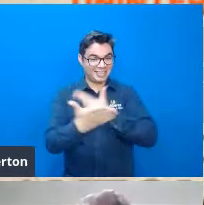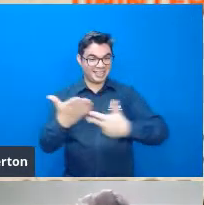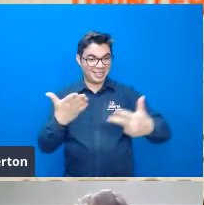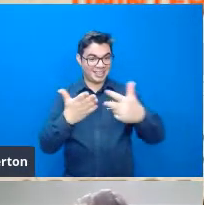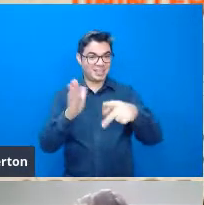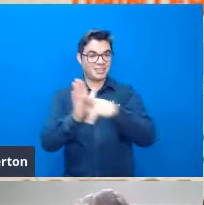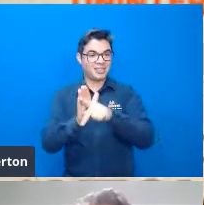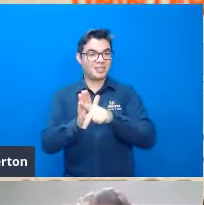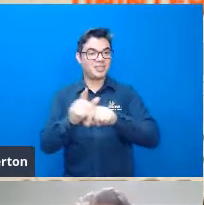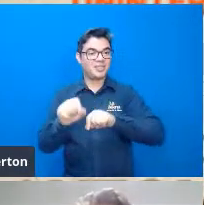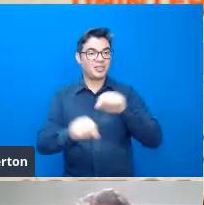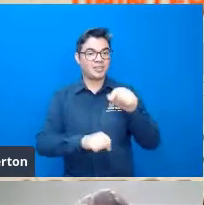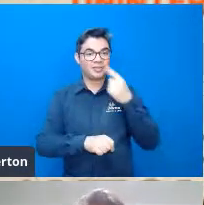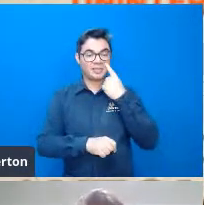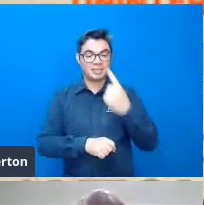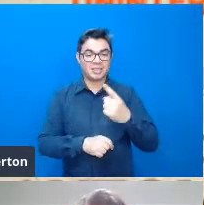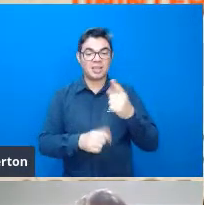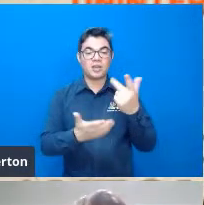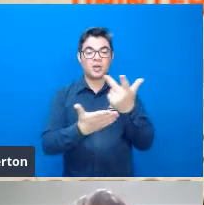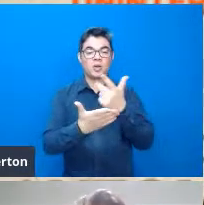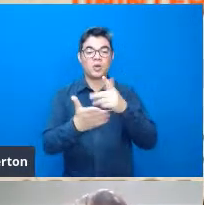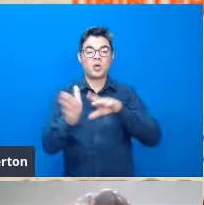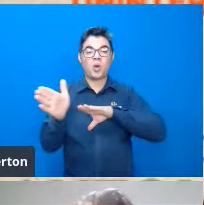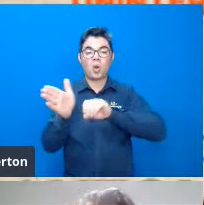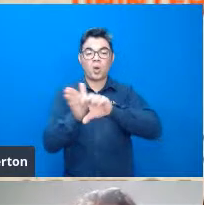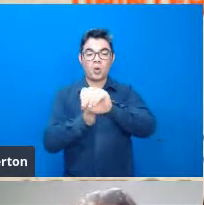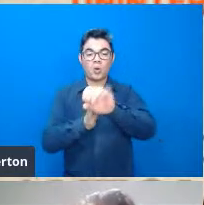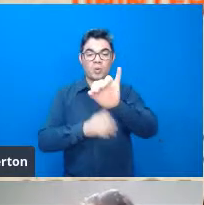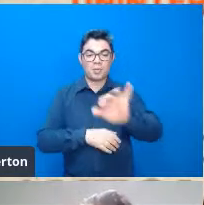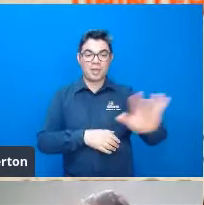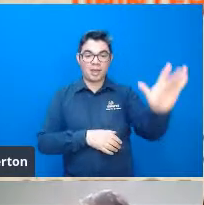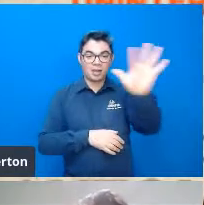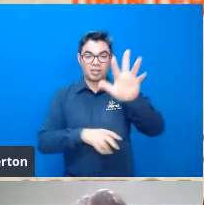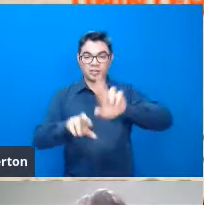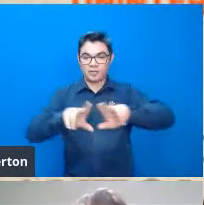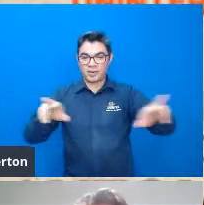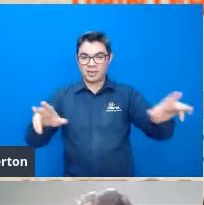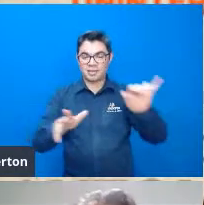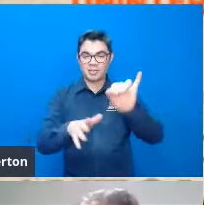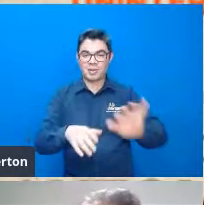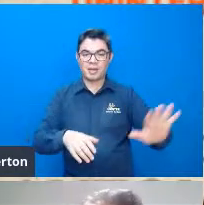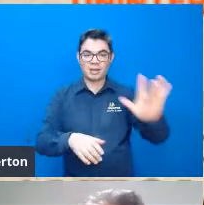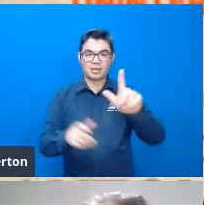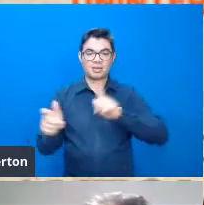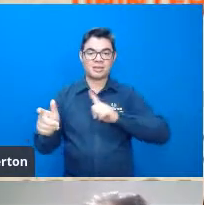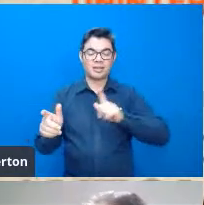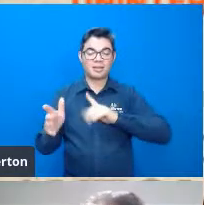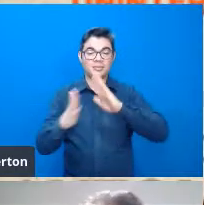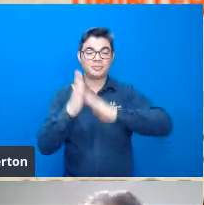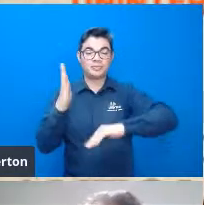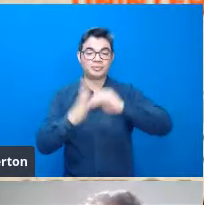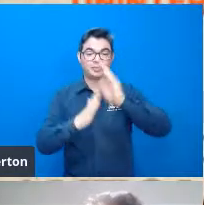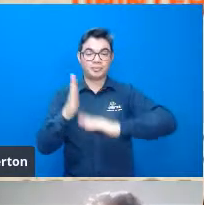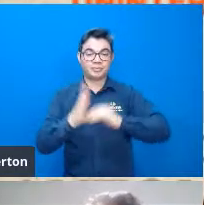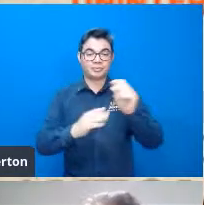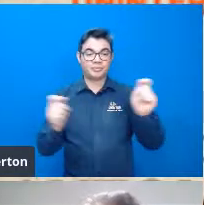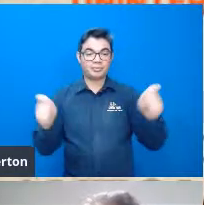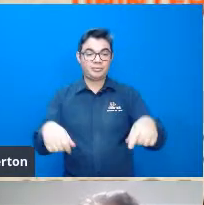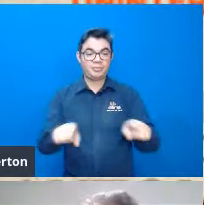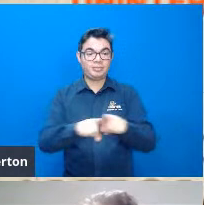no Google imagens vai ter diferentes imagens muito bonitas que ela acabou pintando quase todas elas